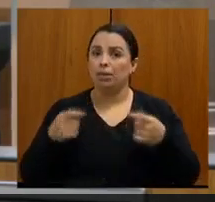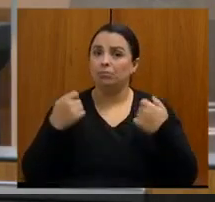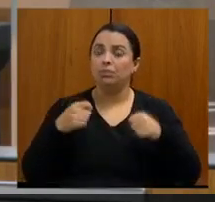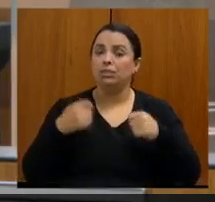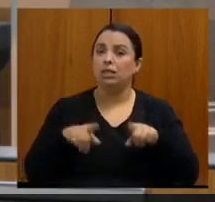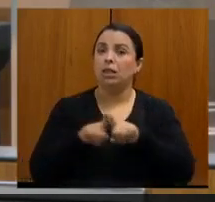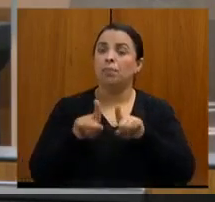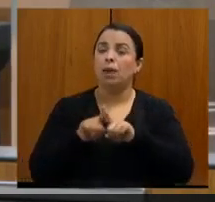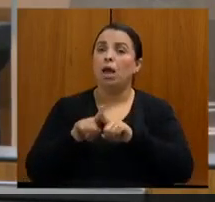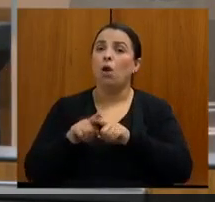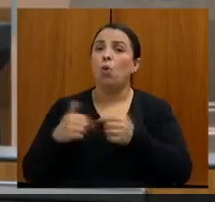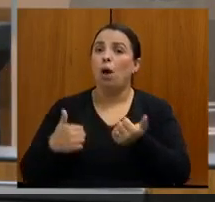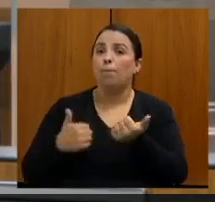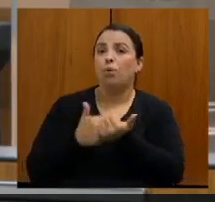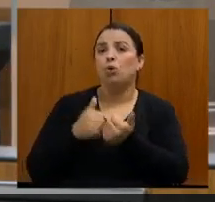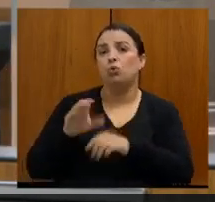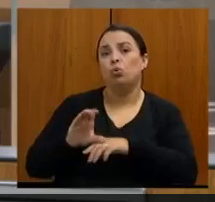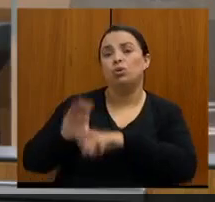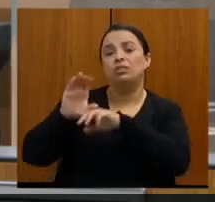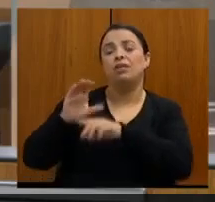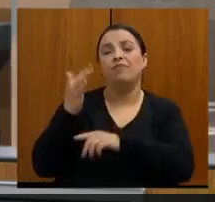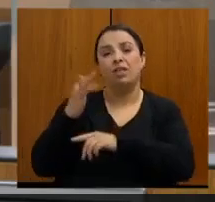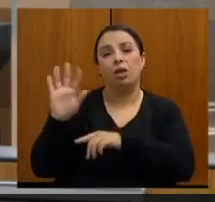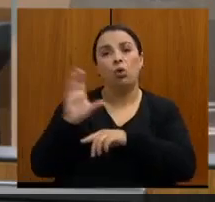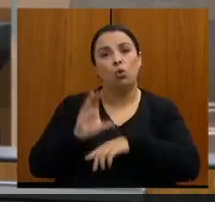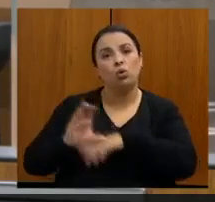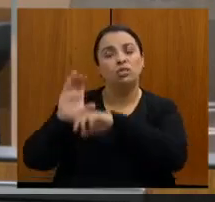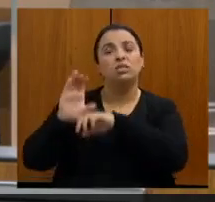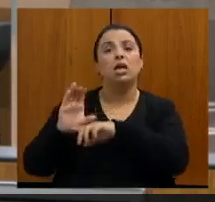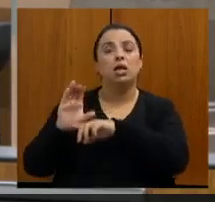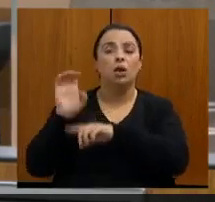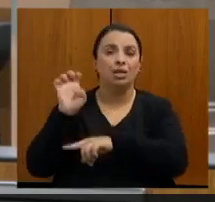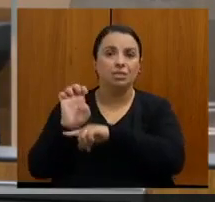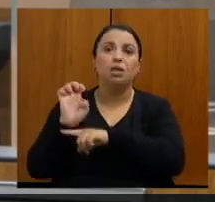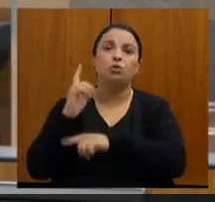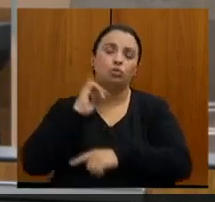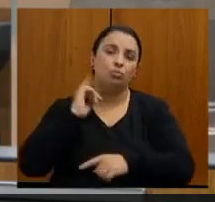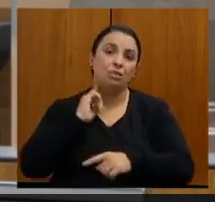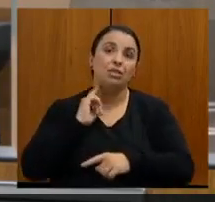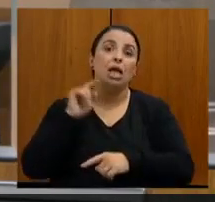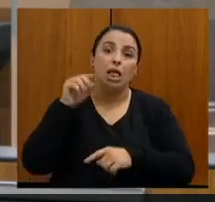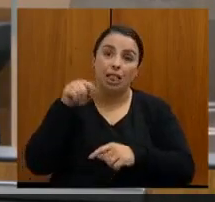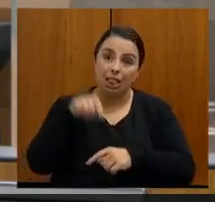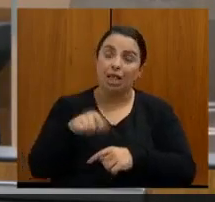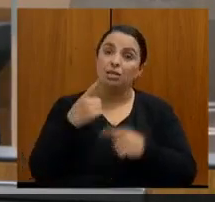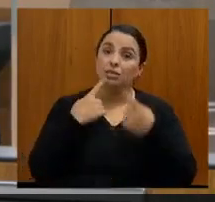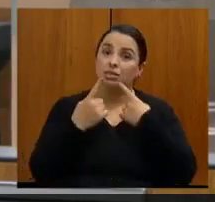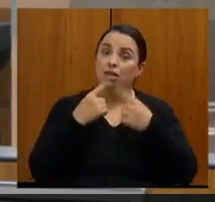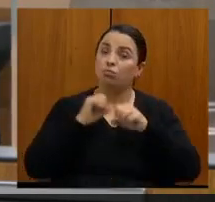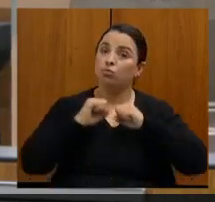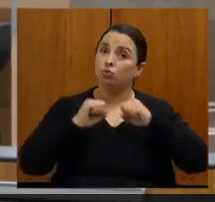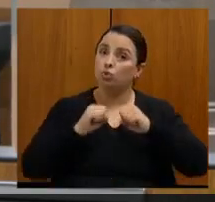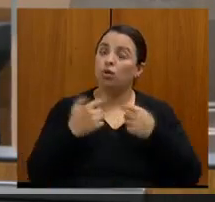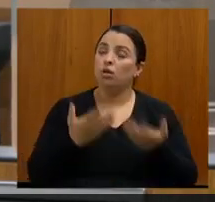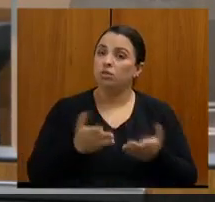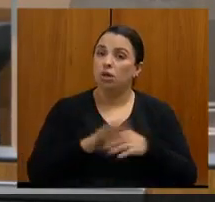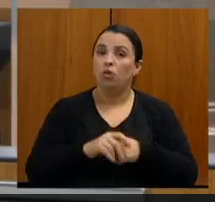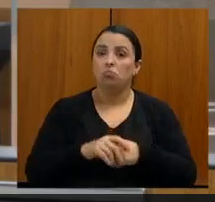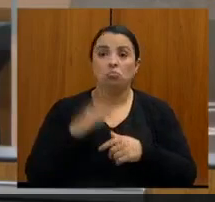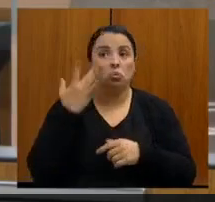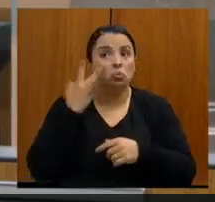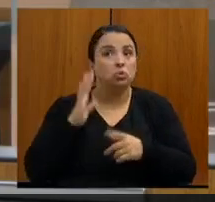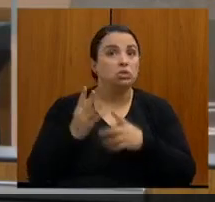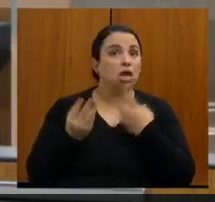apoio do Conselho Federal e do Conselho Regional de Medicina nessas discussões, não sei até que ponto que ele